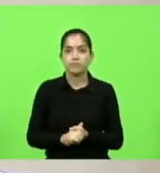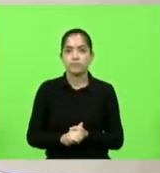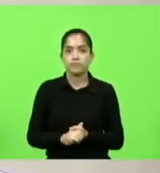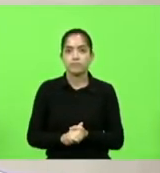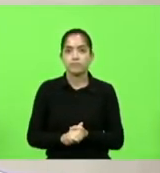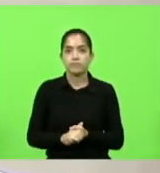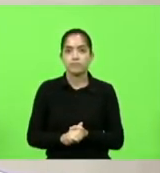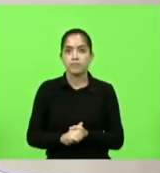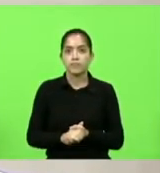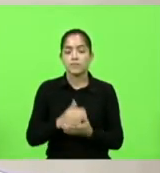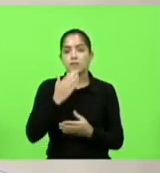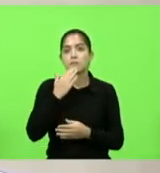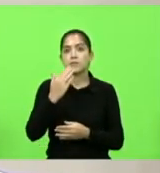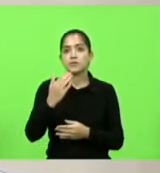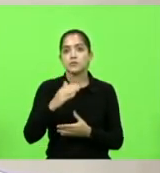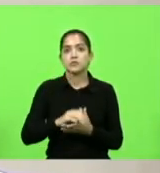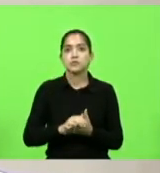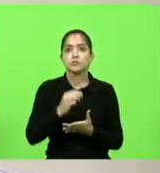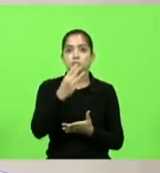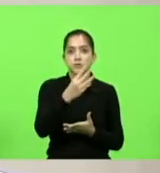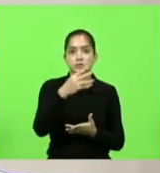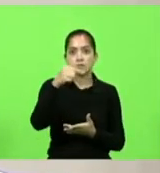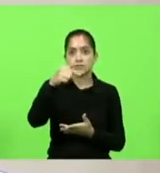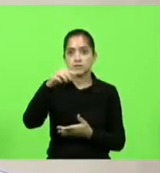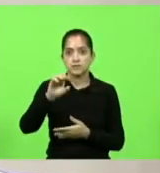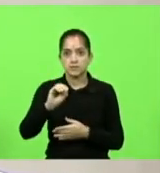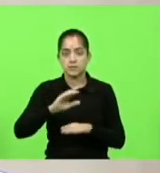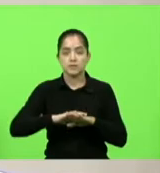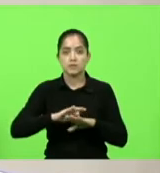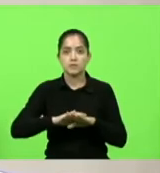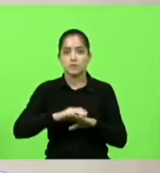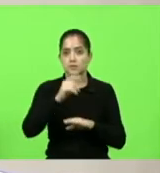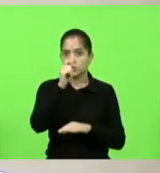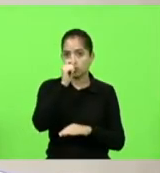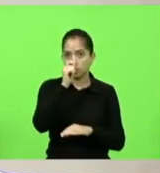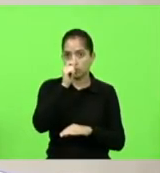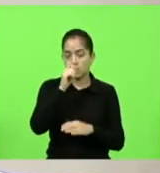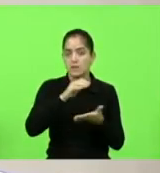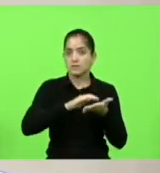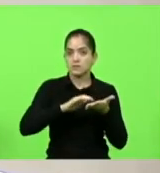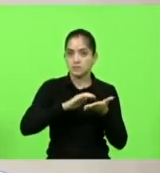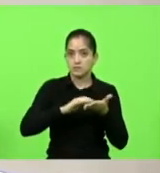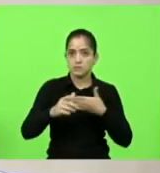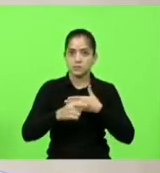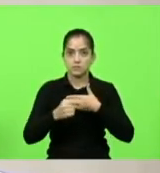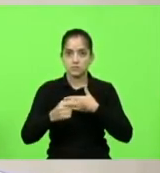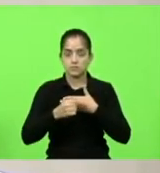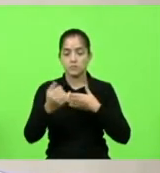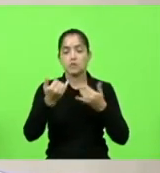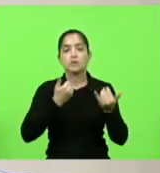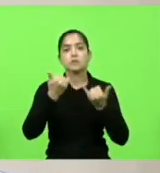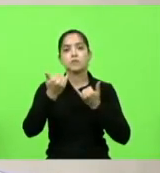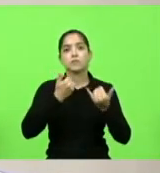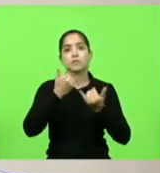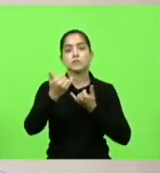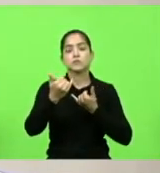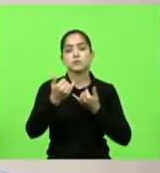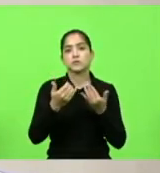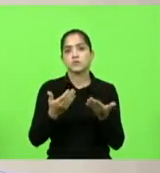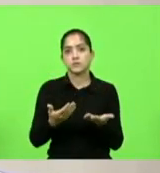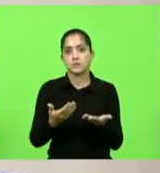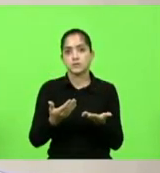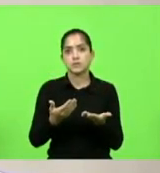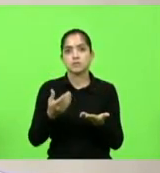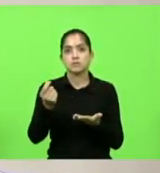Pedido de informação nº 370. Deputado João Amin, solicitando ao secretário do Estado da Casa Civil informações acerca do